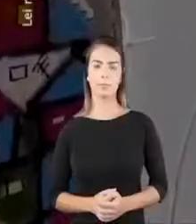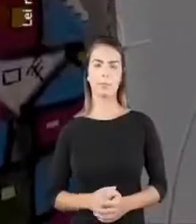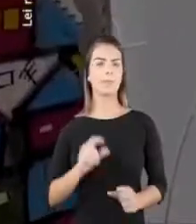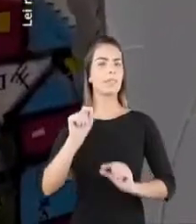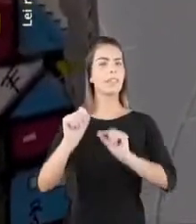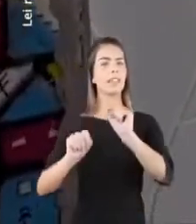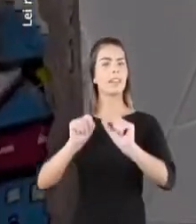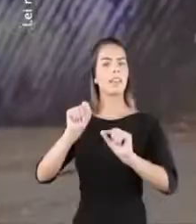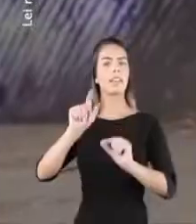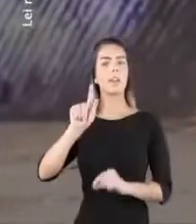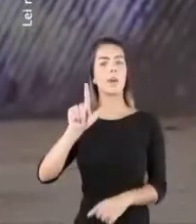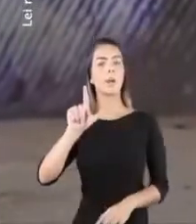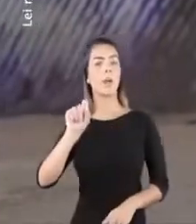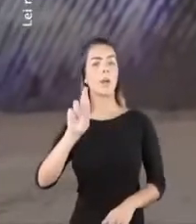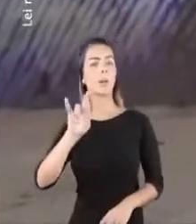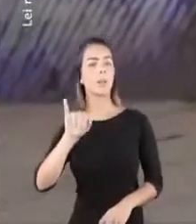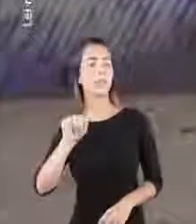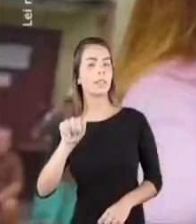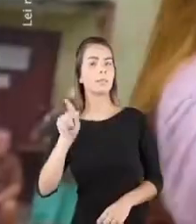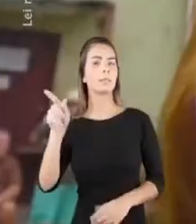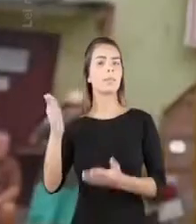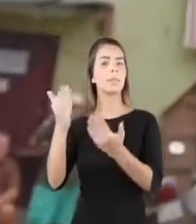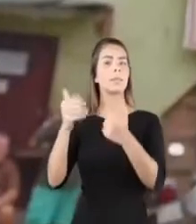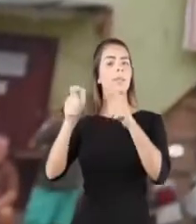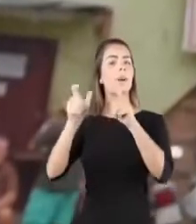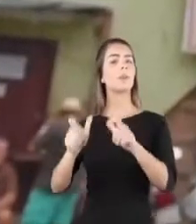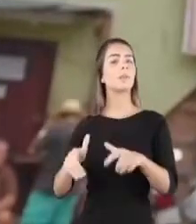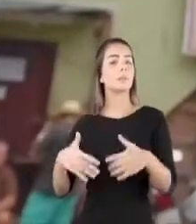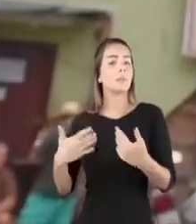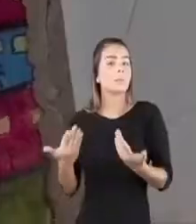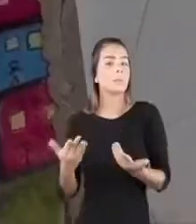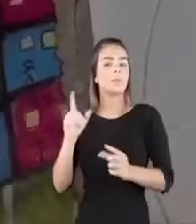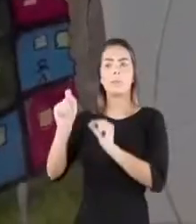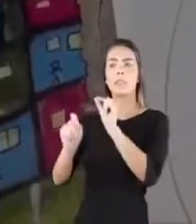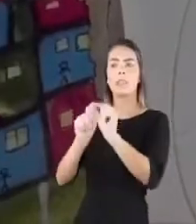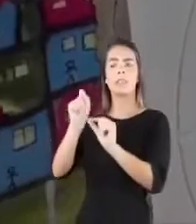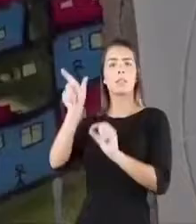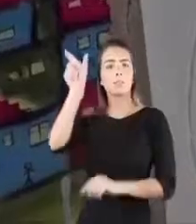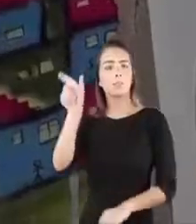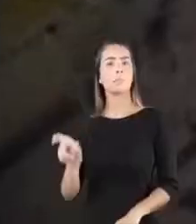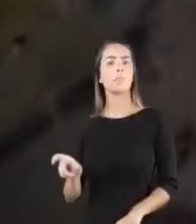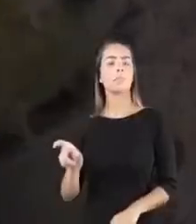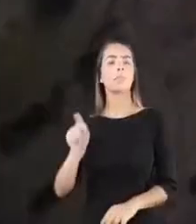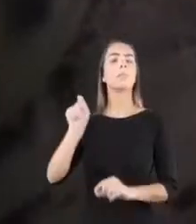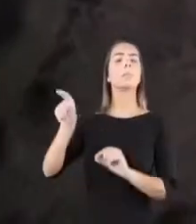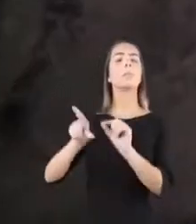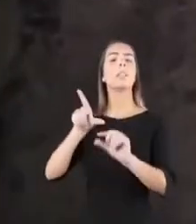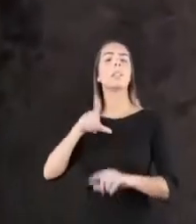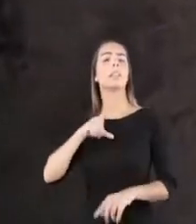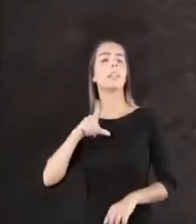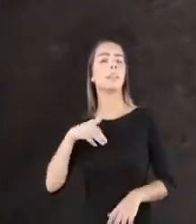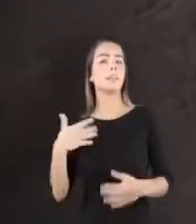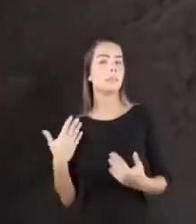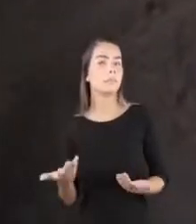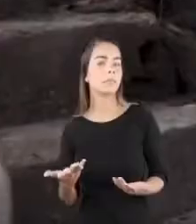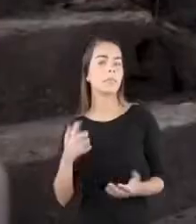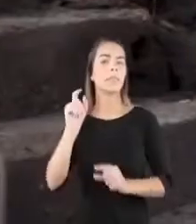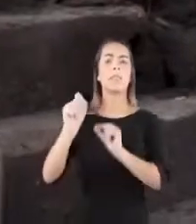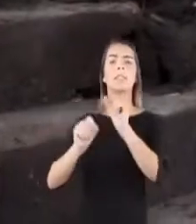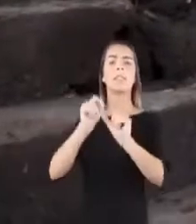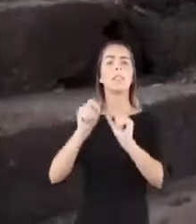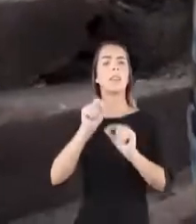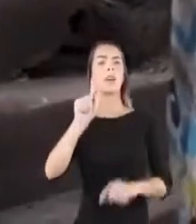Quem é Glória? De onde ela vem? Quem é Glória? O que ela tem? Quem é Glória?